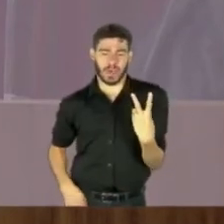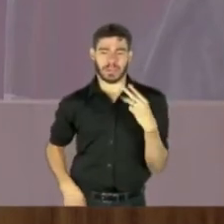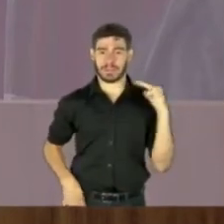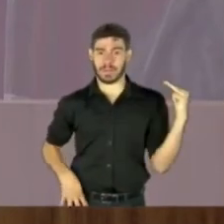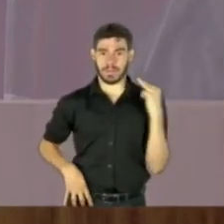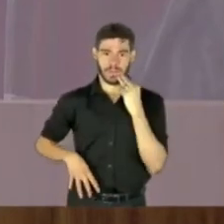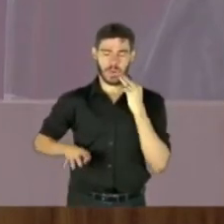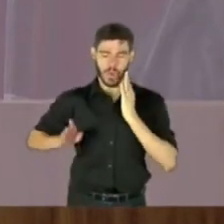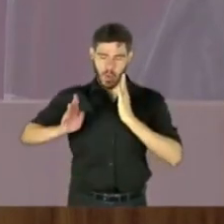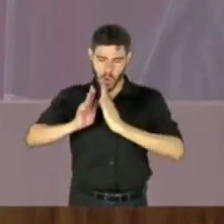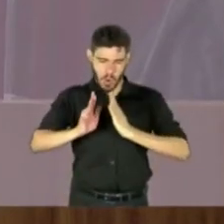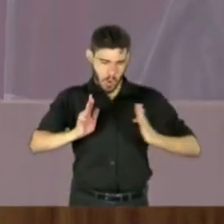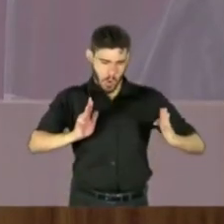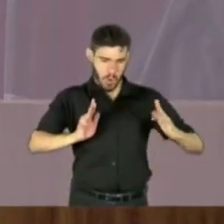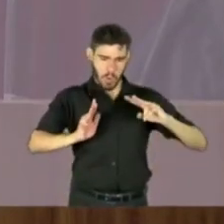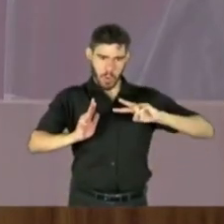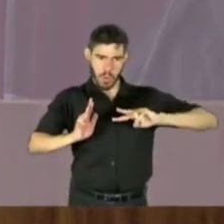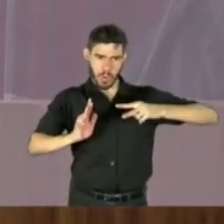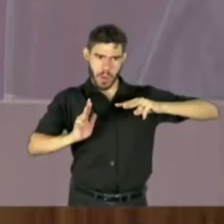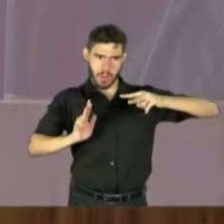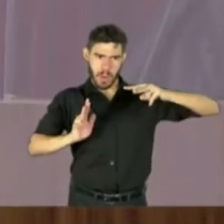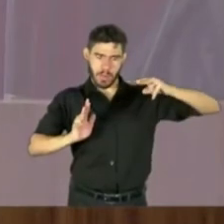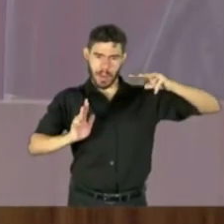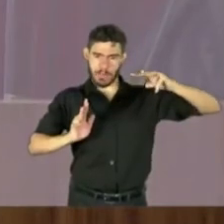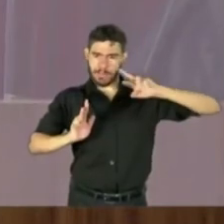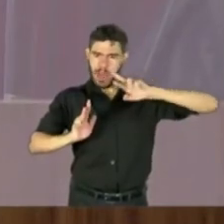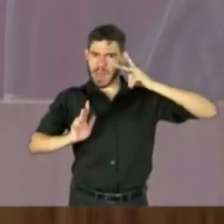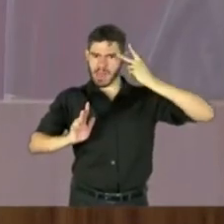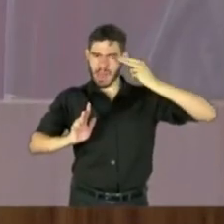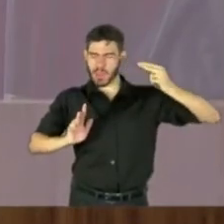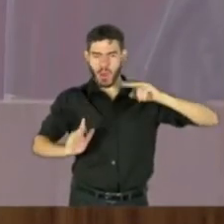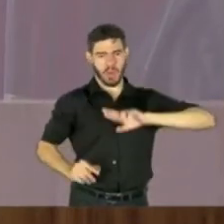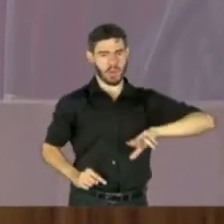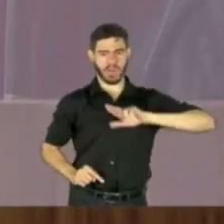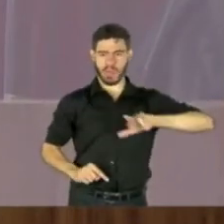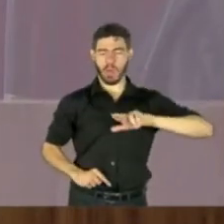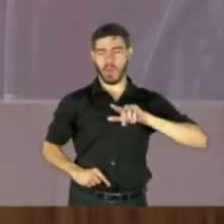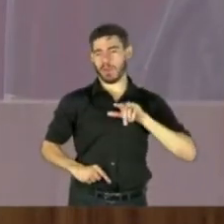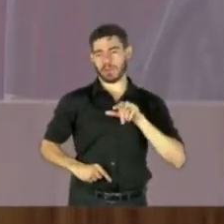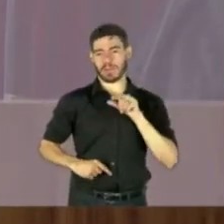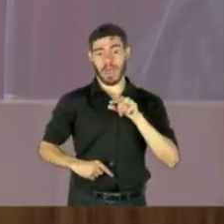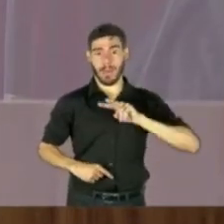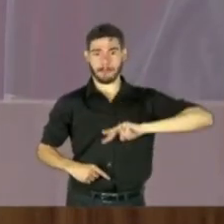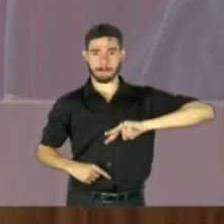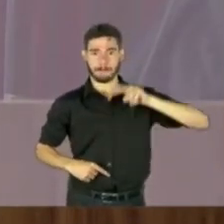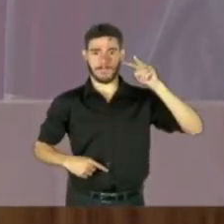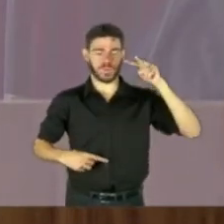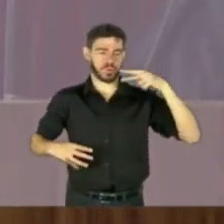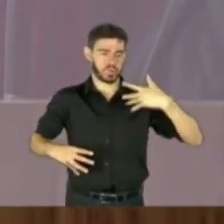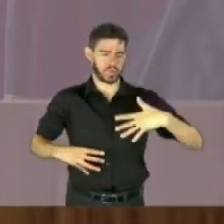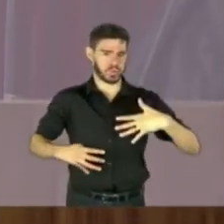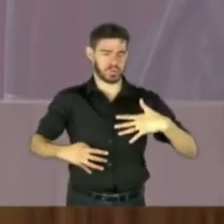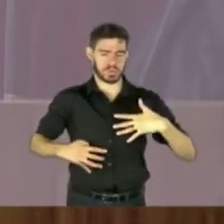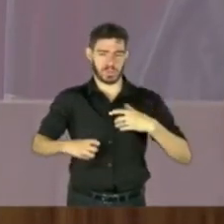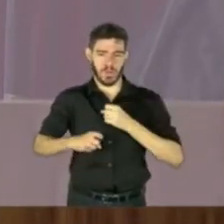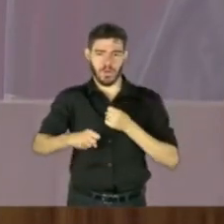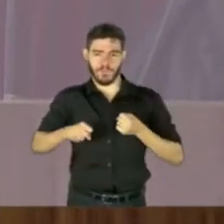sequência progressiva natural. Aqui foi uma progressão artificial